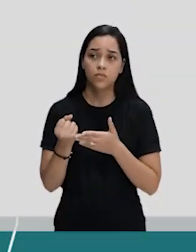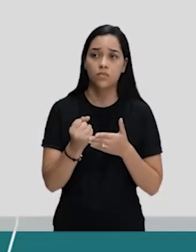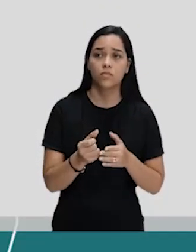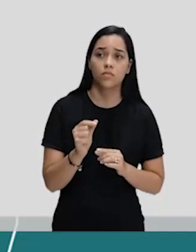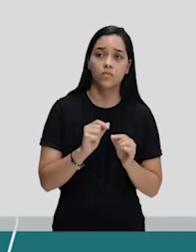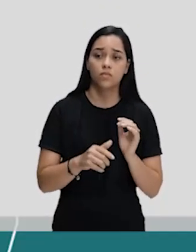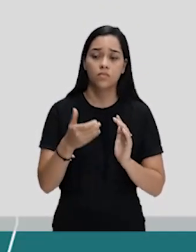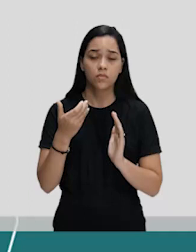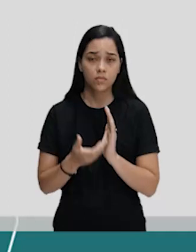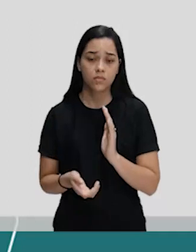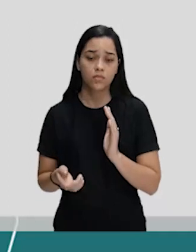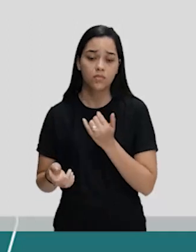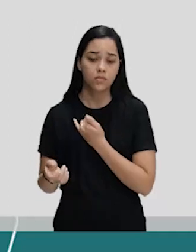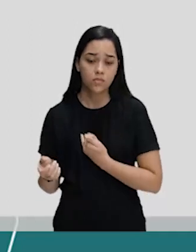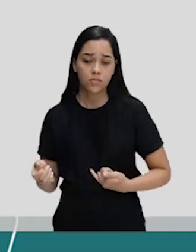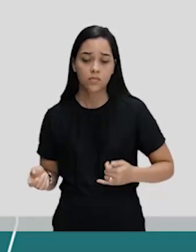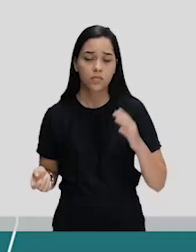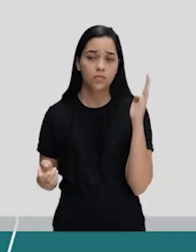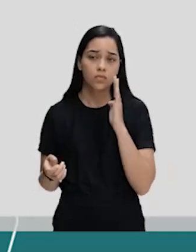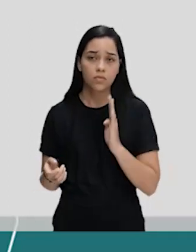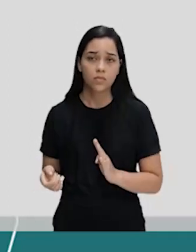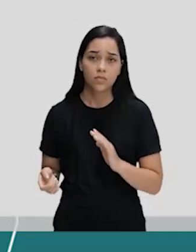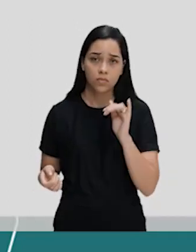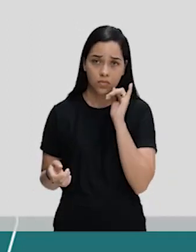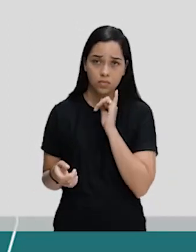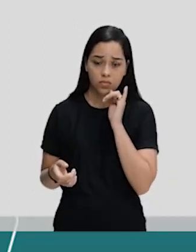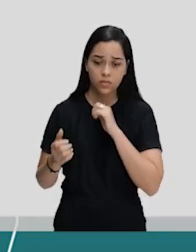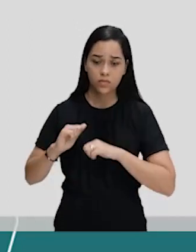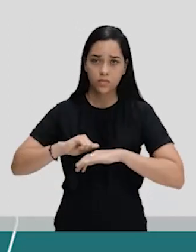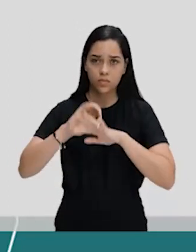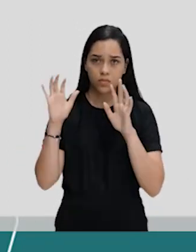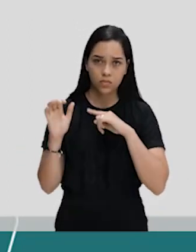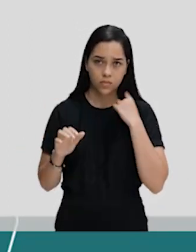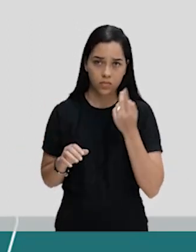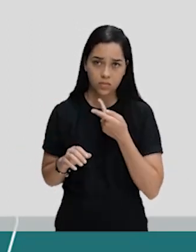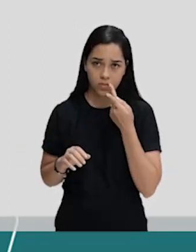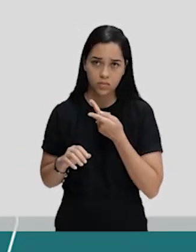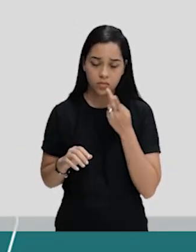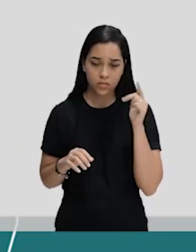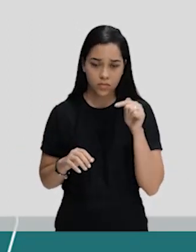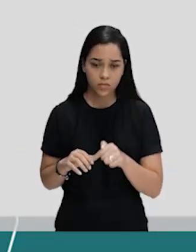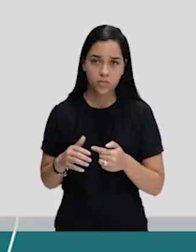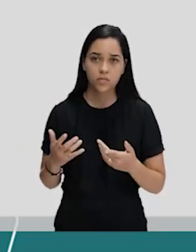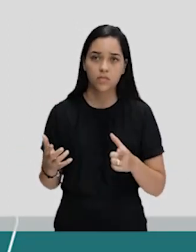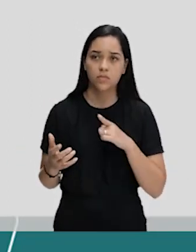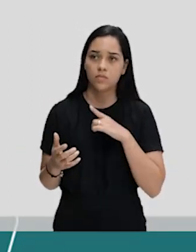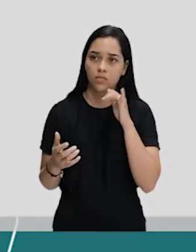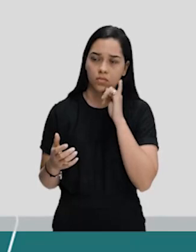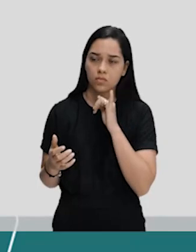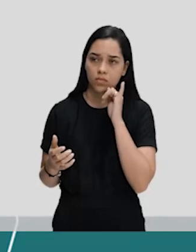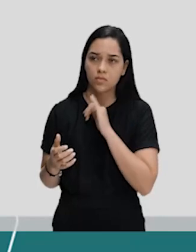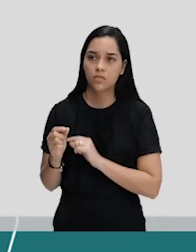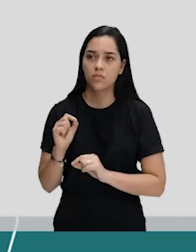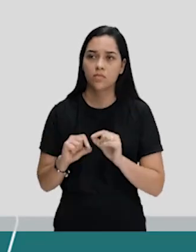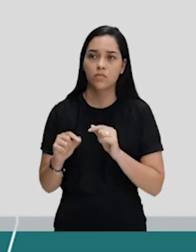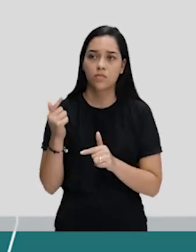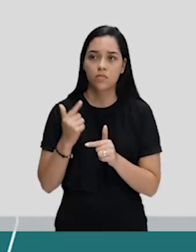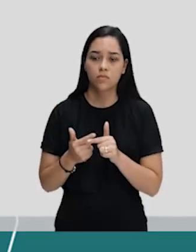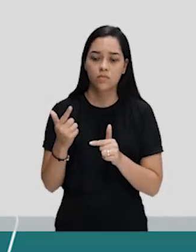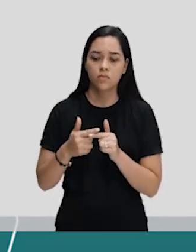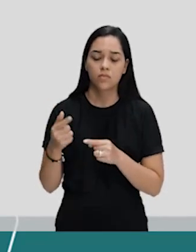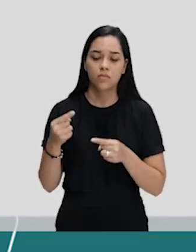a queda do Império Brasileiro. Um exemplo claro do que a gente está colocando aqui, por exemplo, é a crise